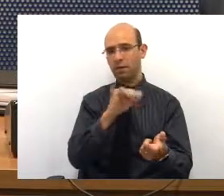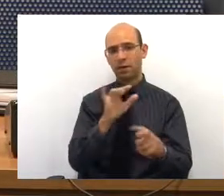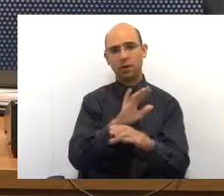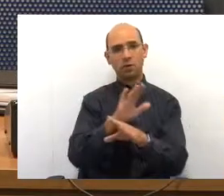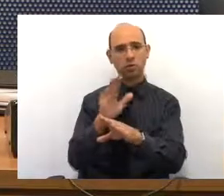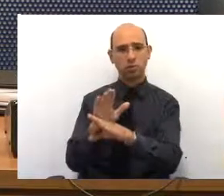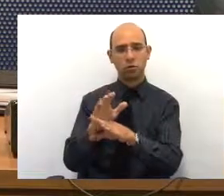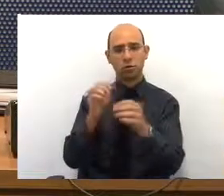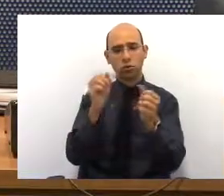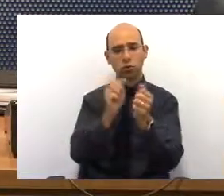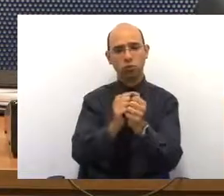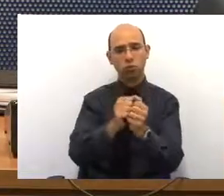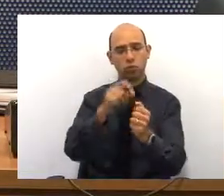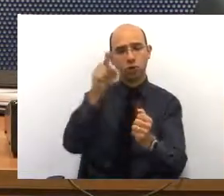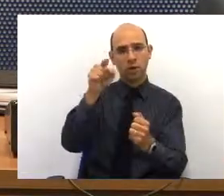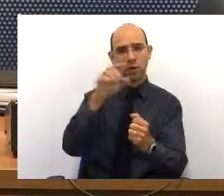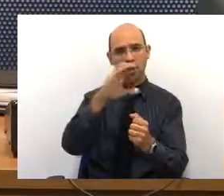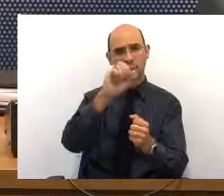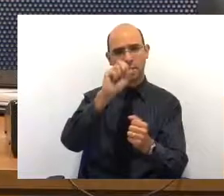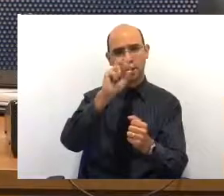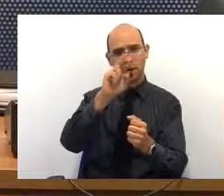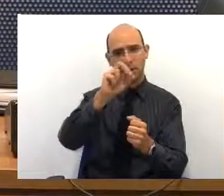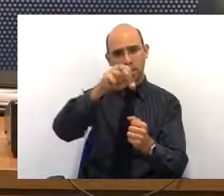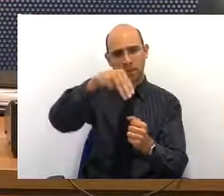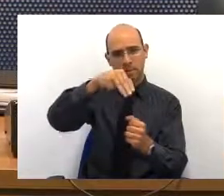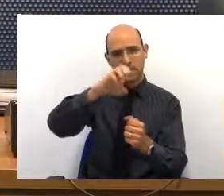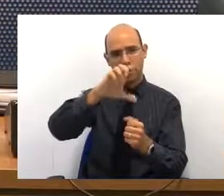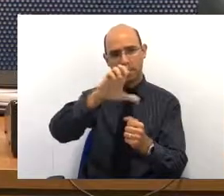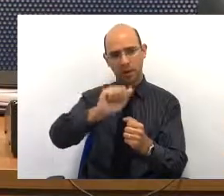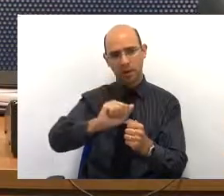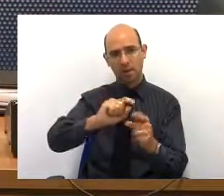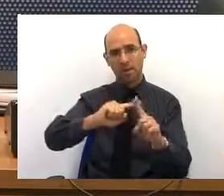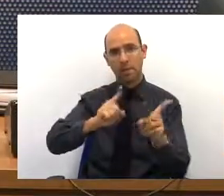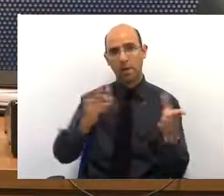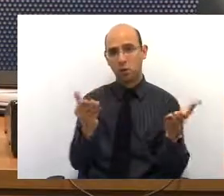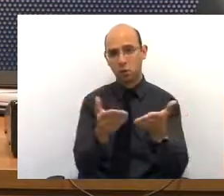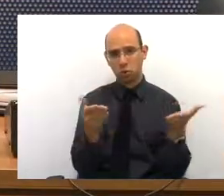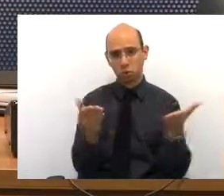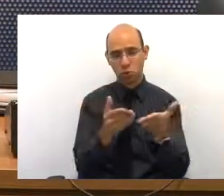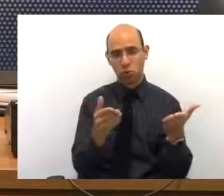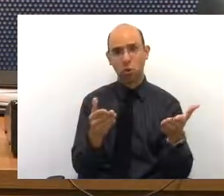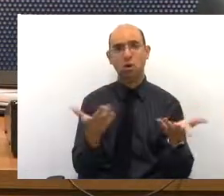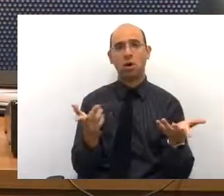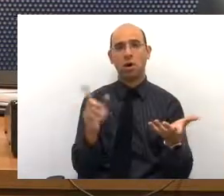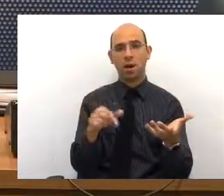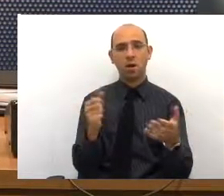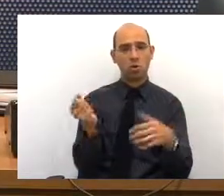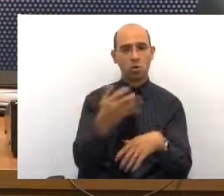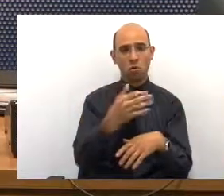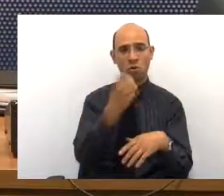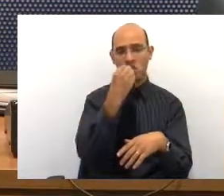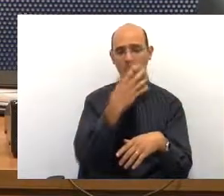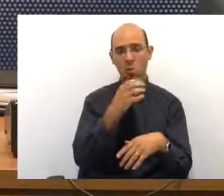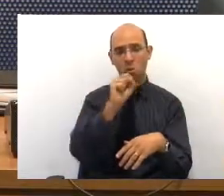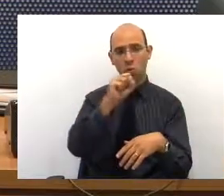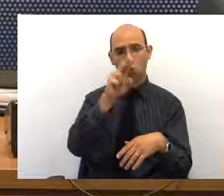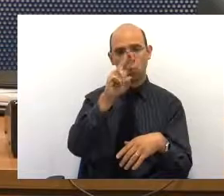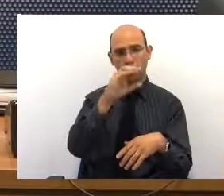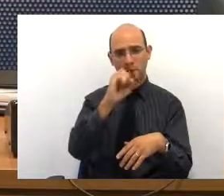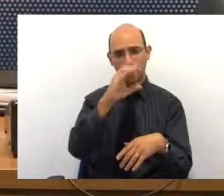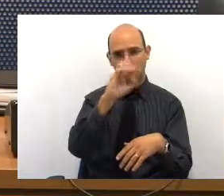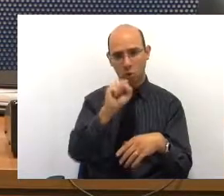Então, hoje, o Carmela atende Nova Bom Cesso e Carmela,